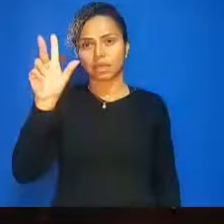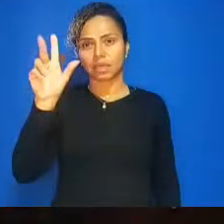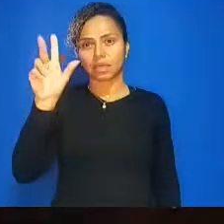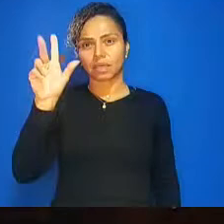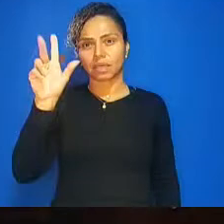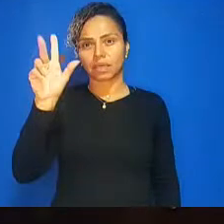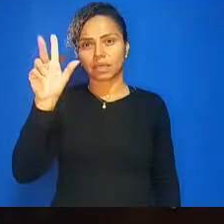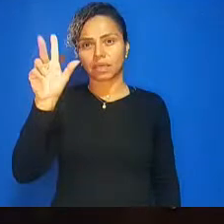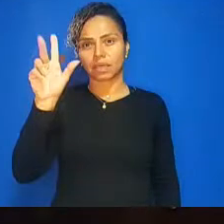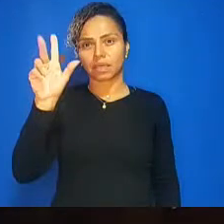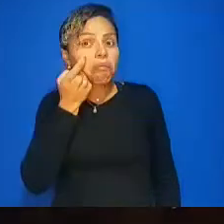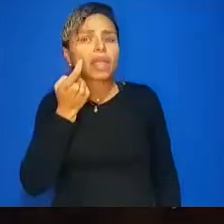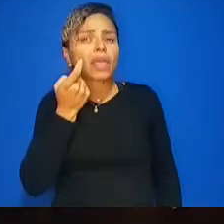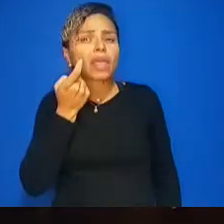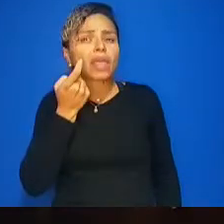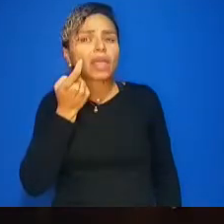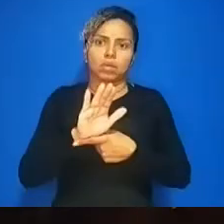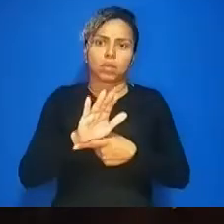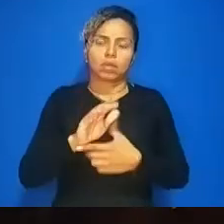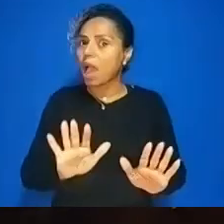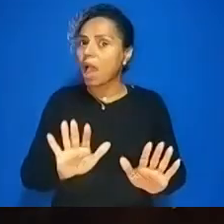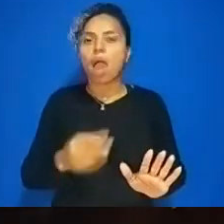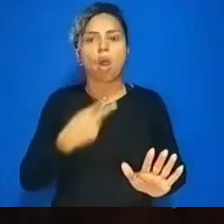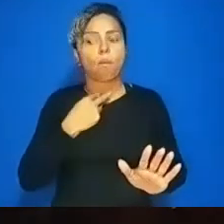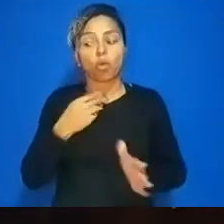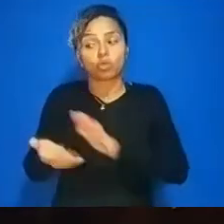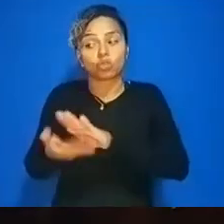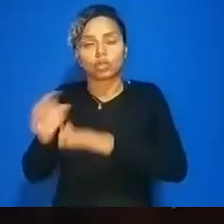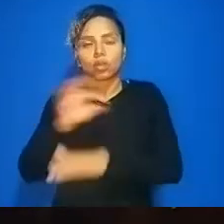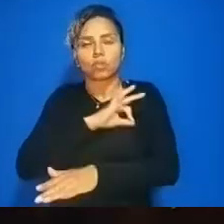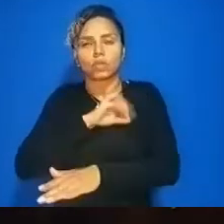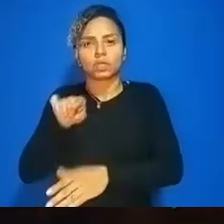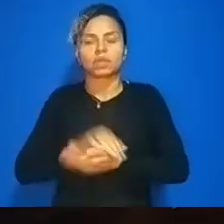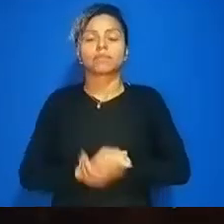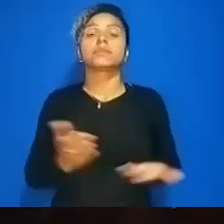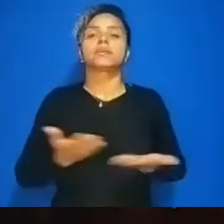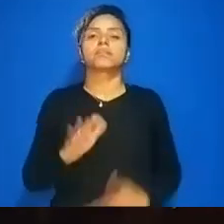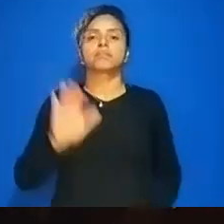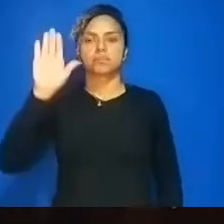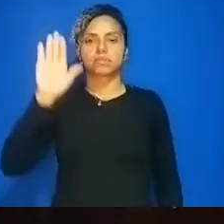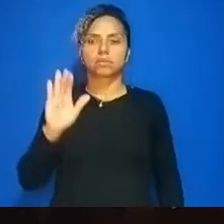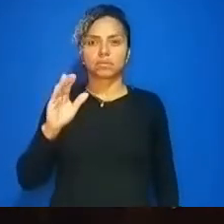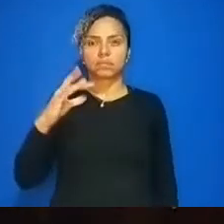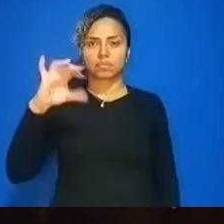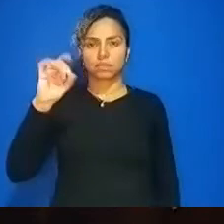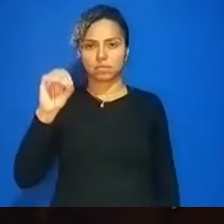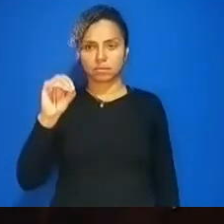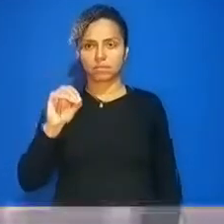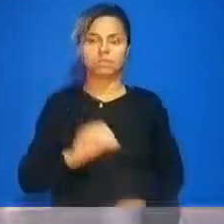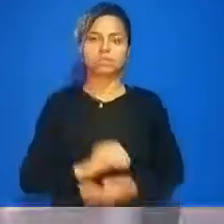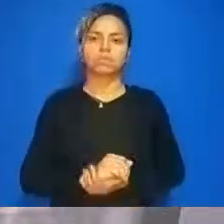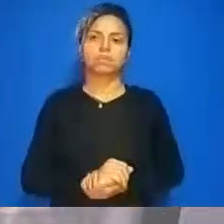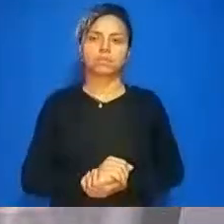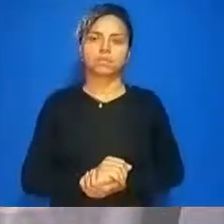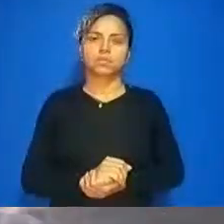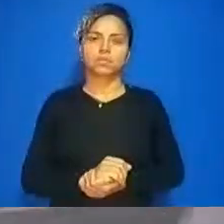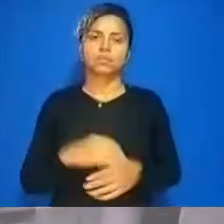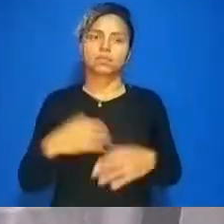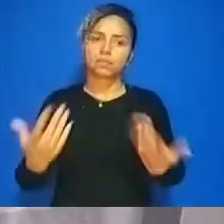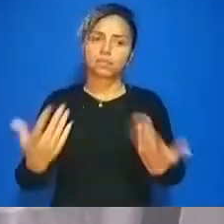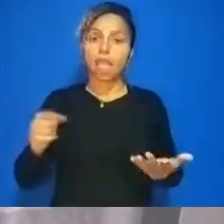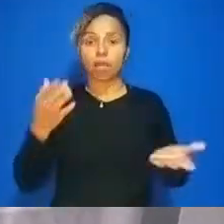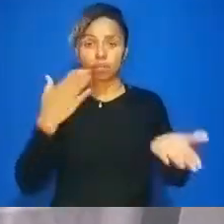a vossa excelência também vereador Cid com a palavra vereador Cid pela ordem para nós encerrarmos a nossa reunião contribuir com o debate primeiro